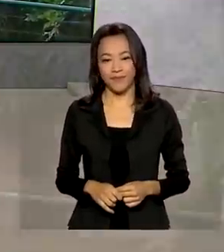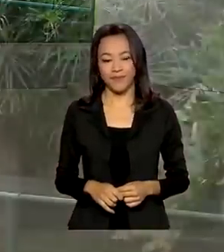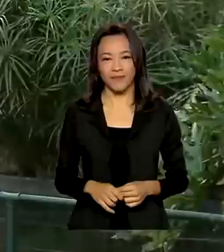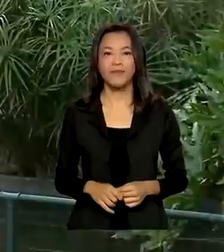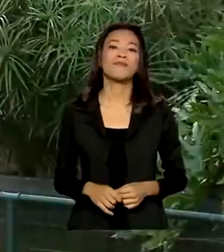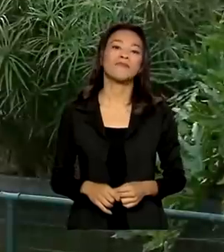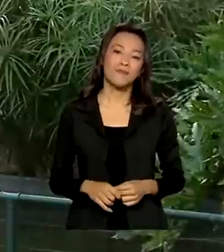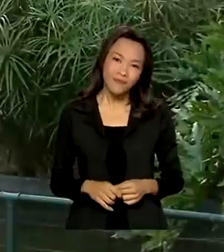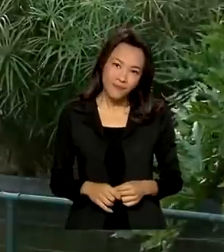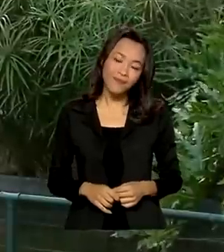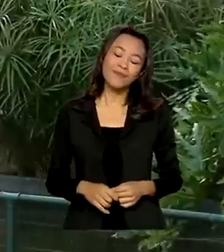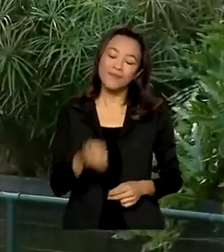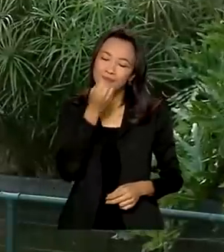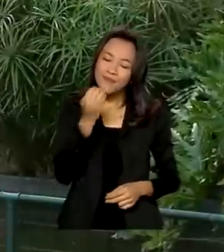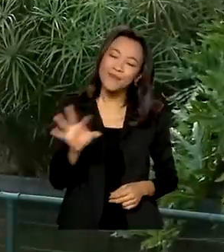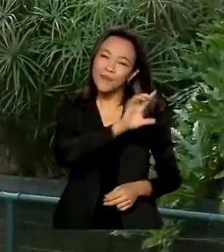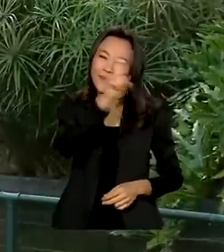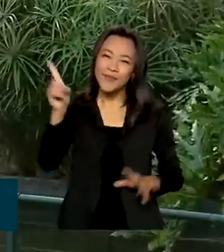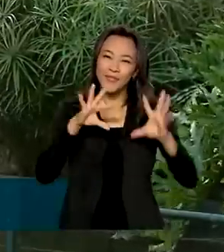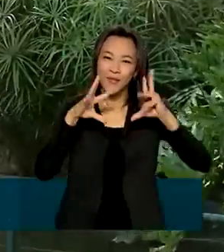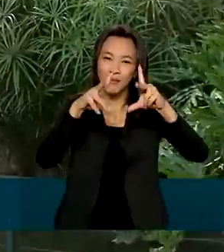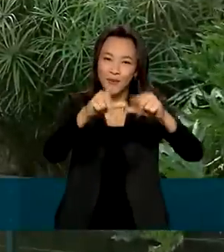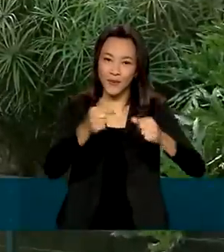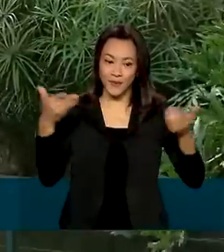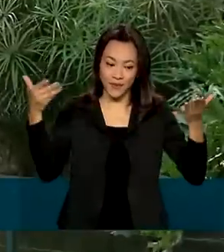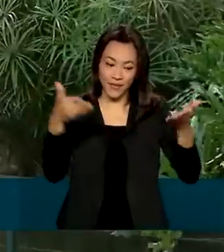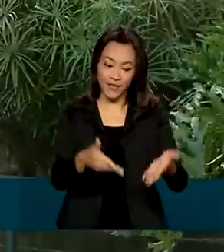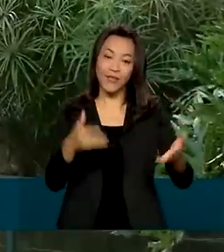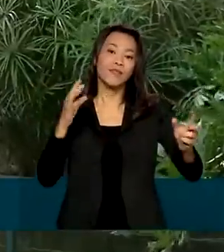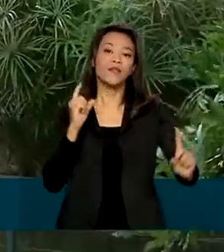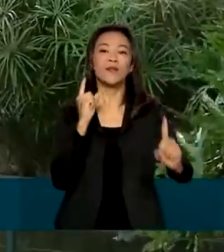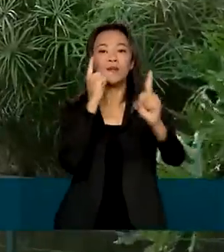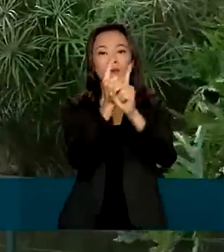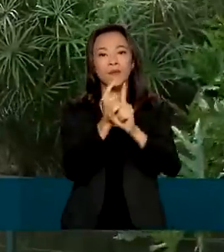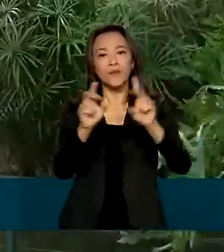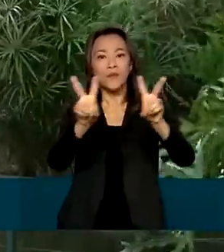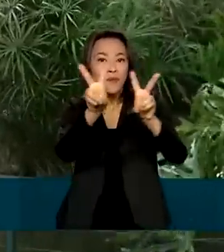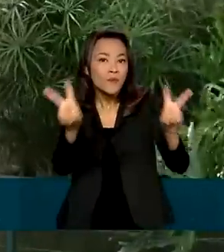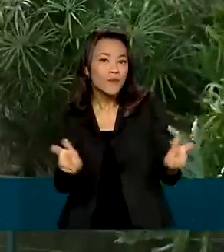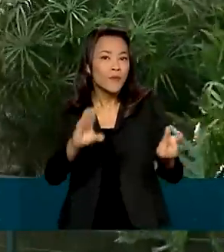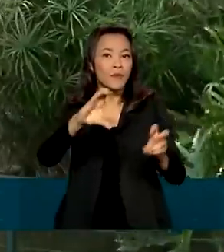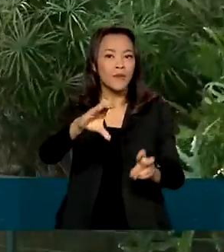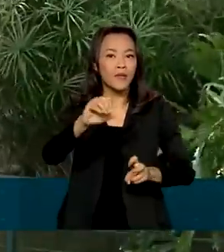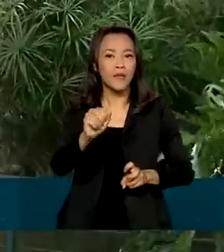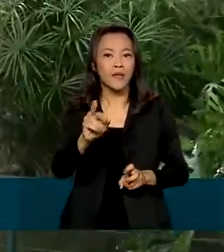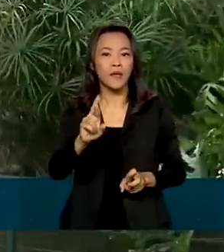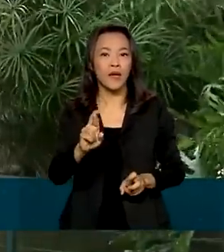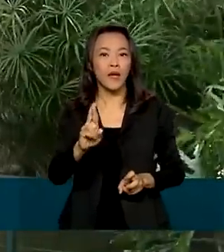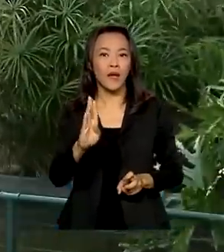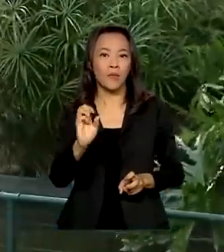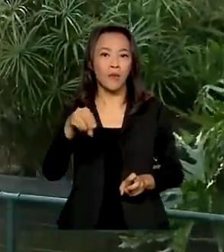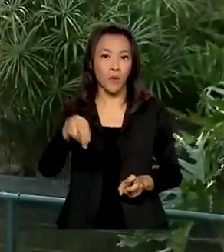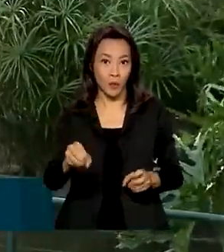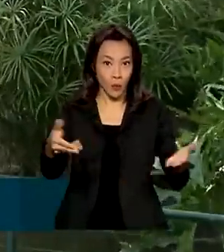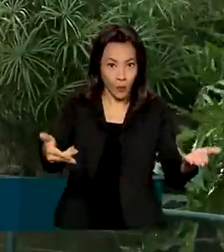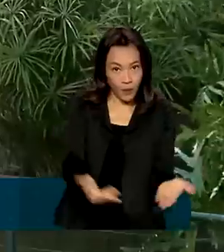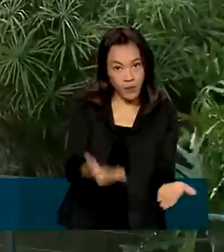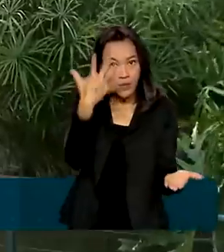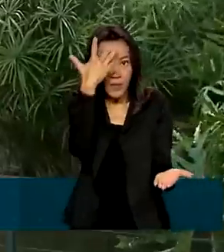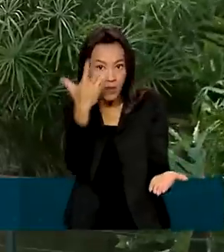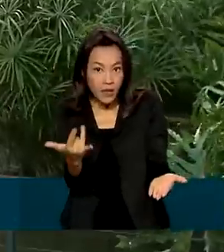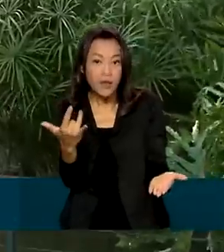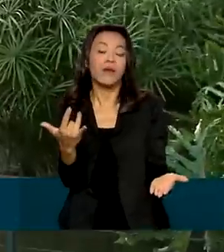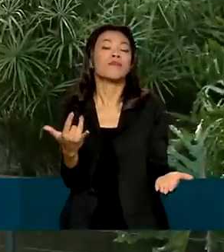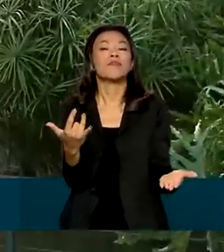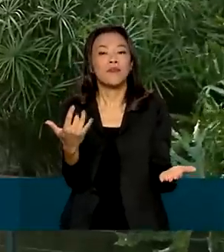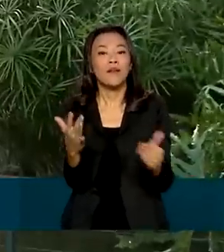Bom dia, Natália. Bom dia a todos. O Congresso Mercado Global de Carbono acontece hoje, amanhã, em sexta-feira, aqui